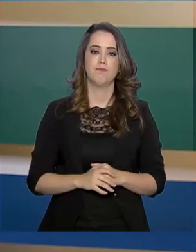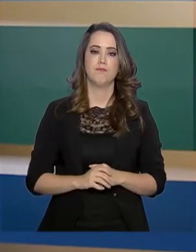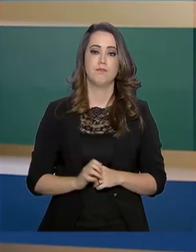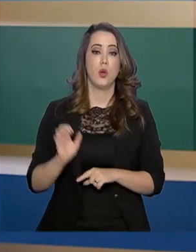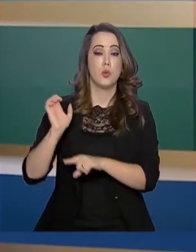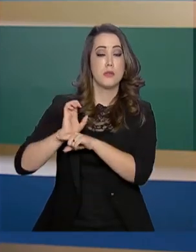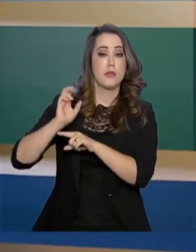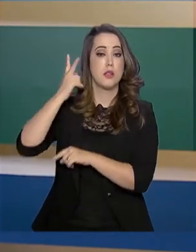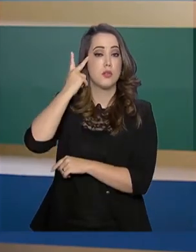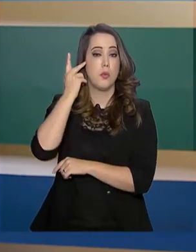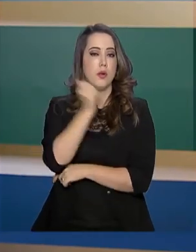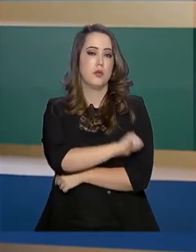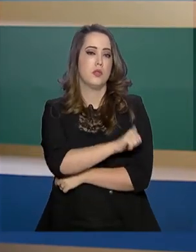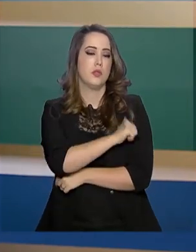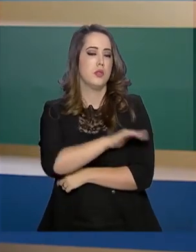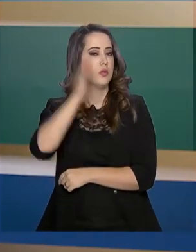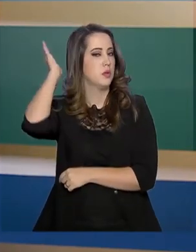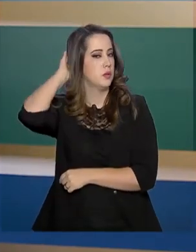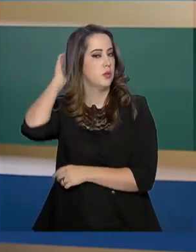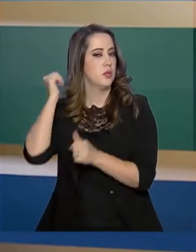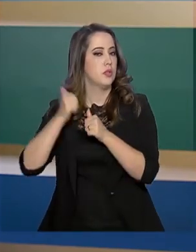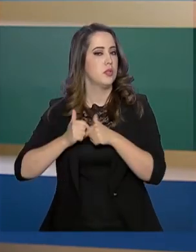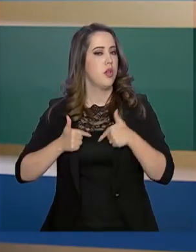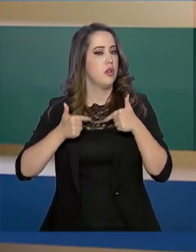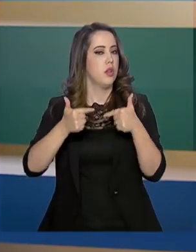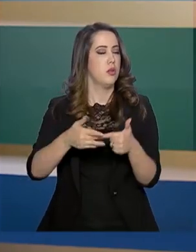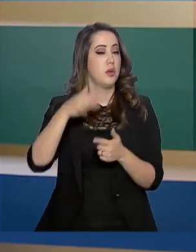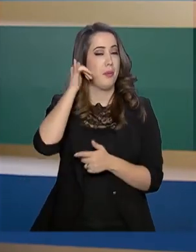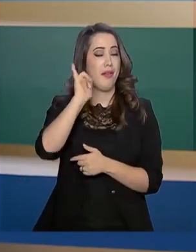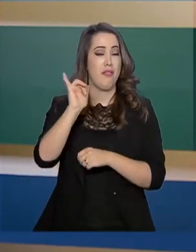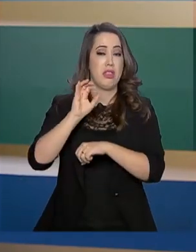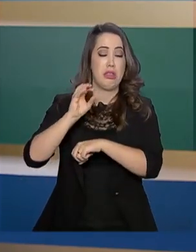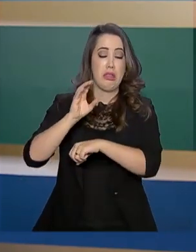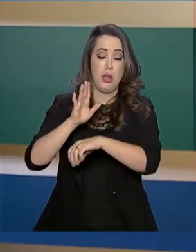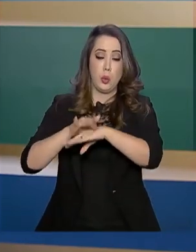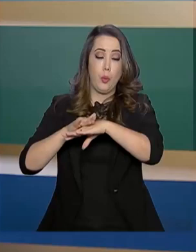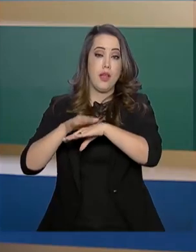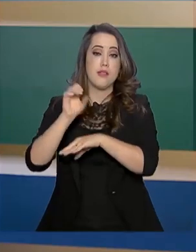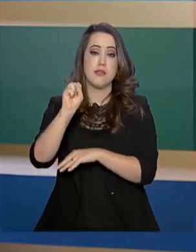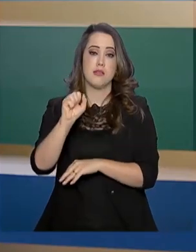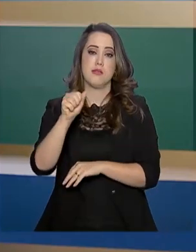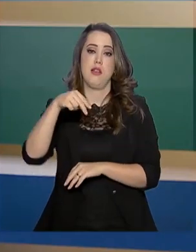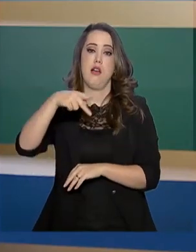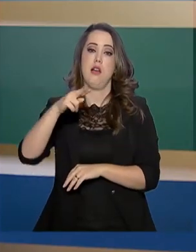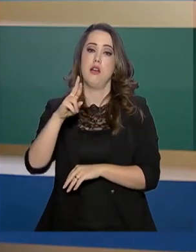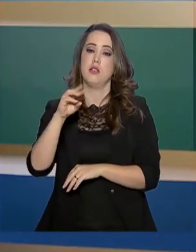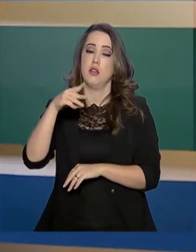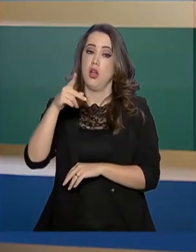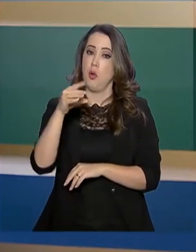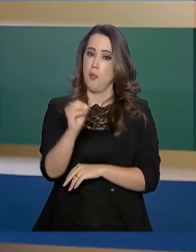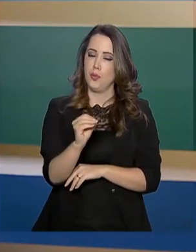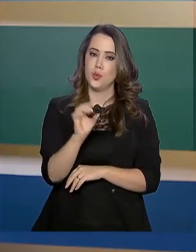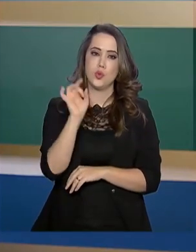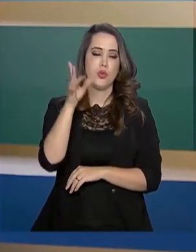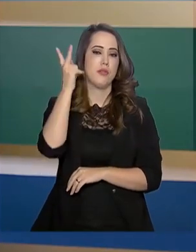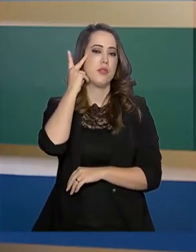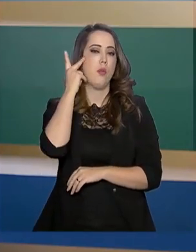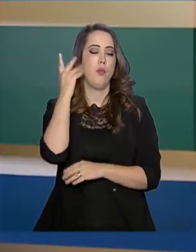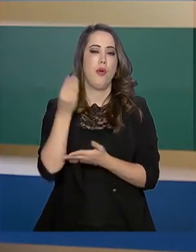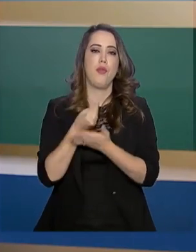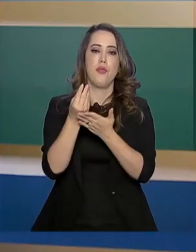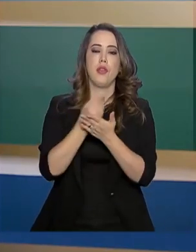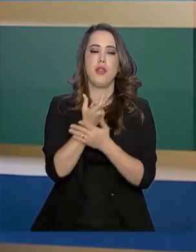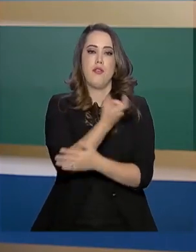estados de São Paulo, Rio de Janeiro e Pará estão na luta contra o sarampo. Só em São Paulo, doses da vacina já foram